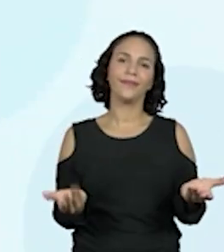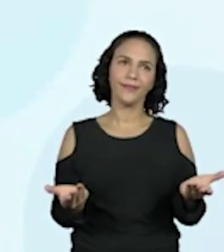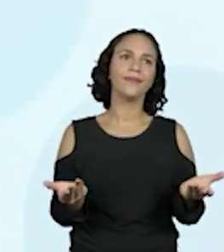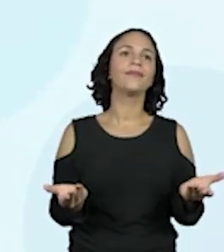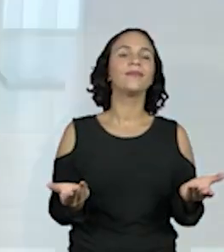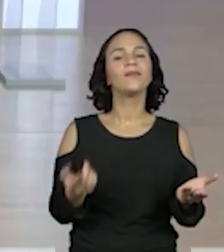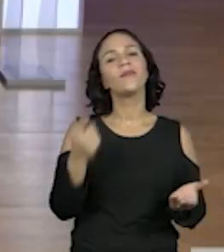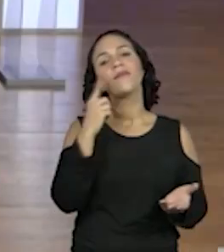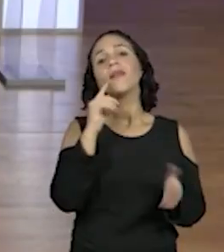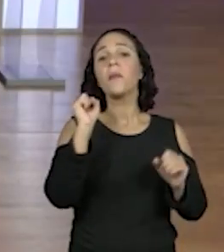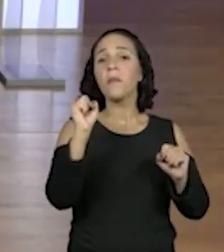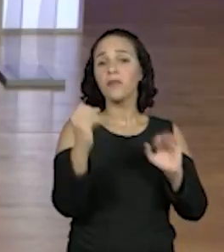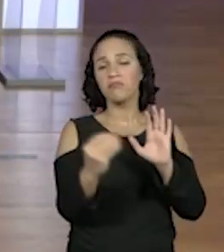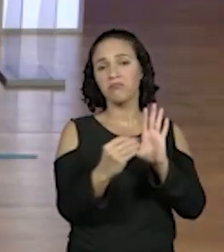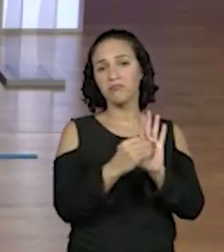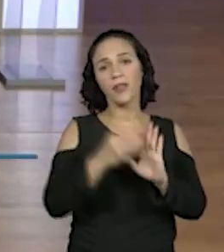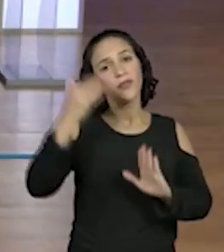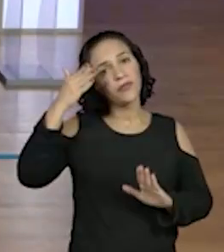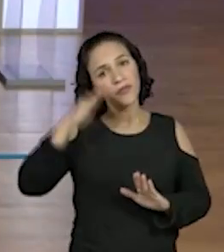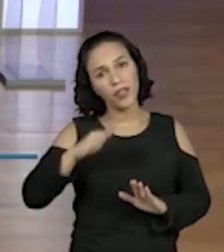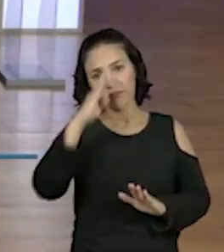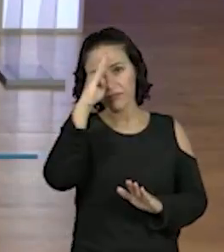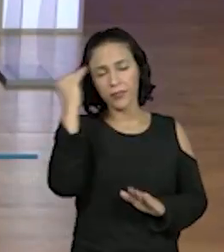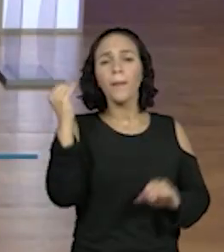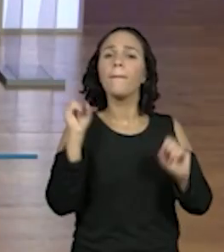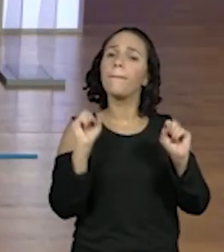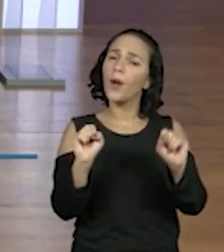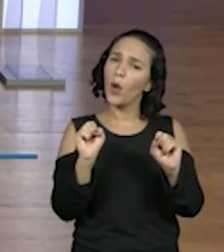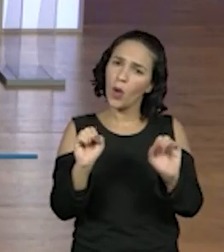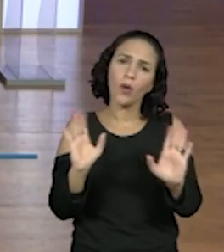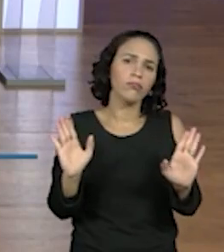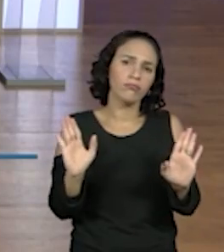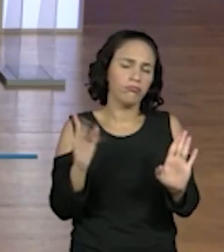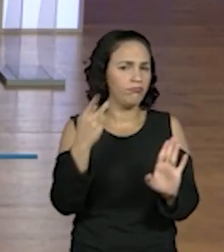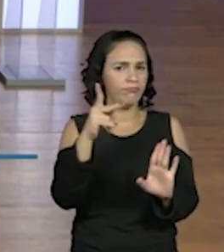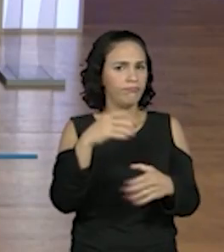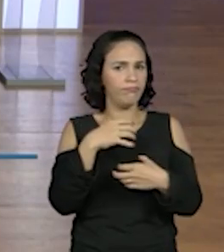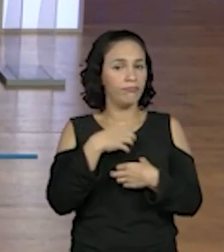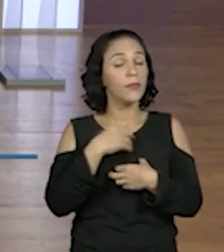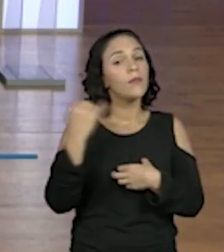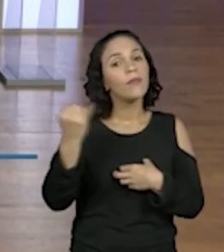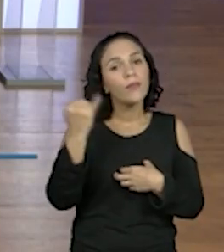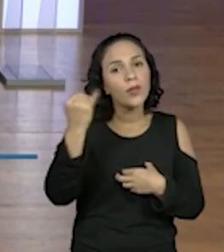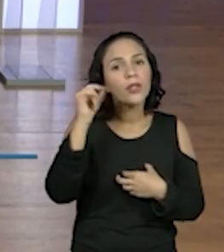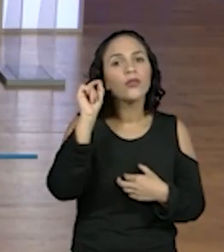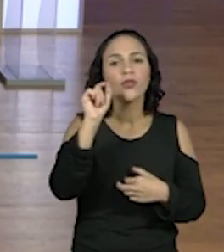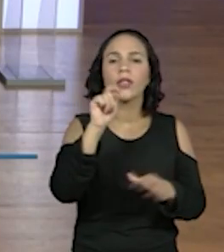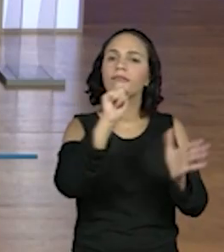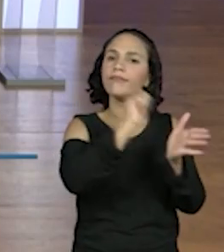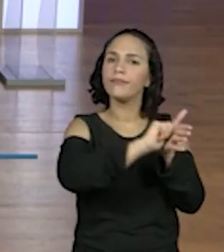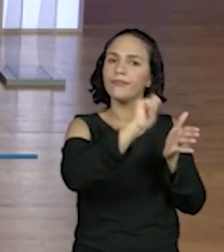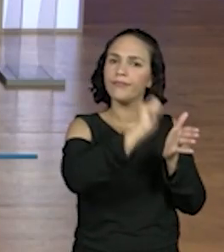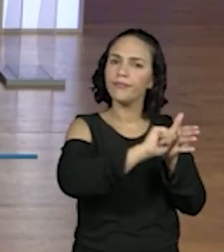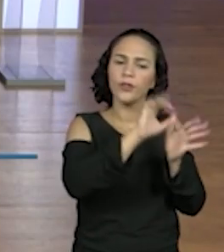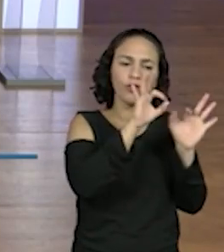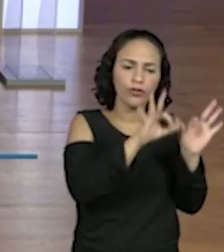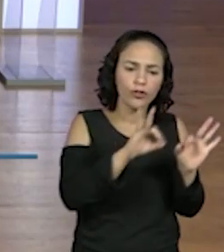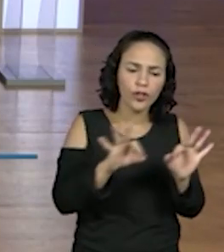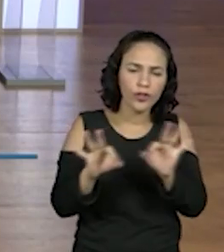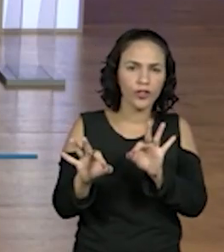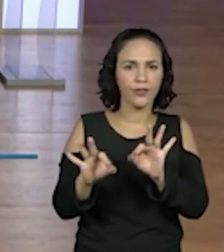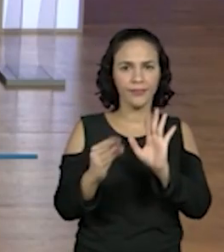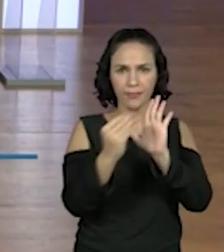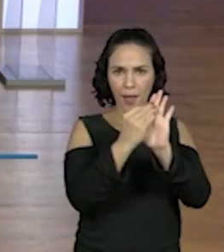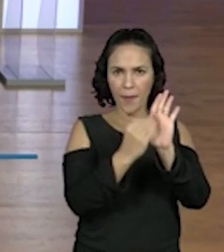ali pro Rei e pro Fran. Não tem problema, pode colocar. O importante, criançada, é fazer direitinho aí os